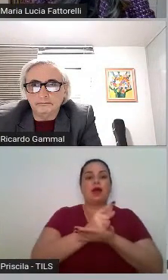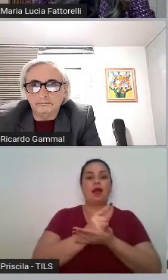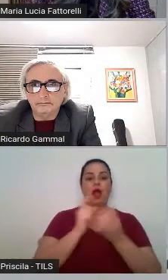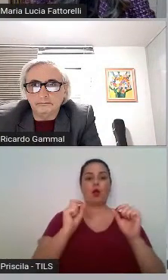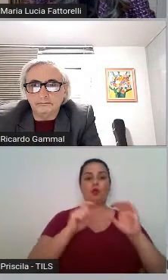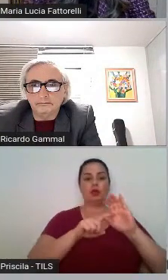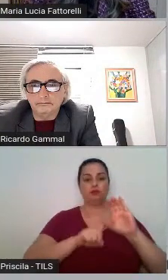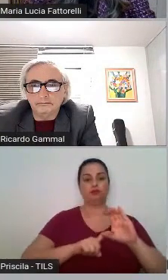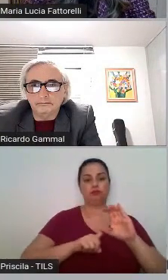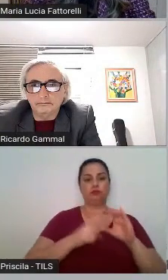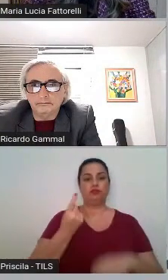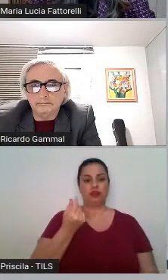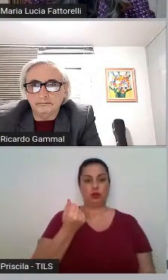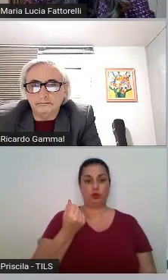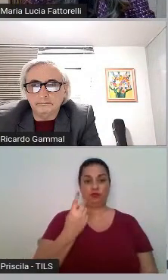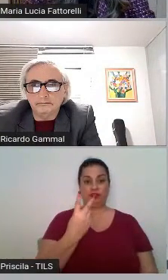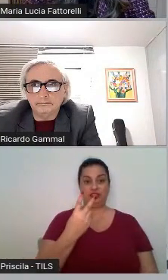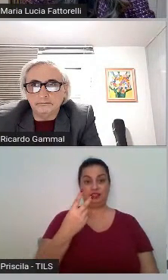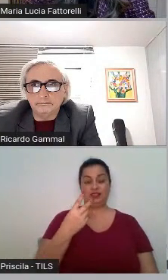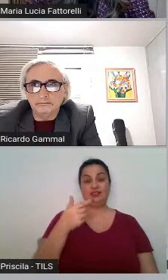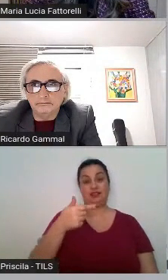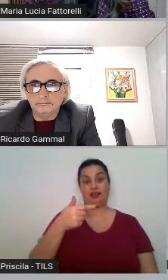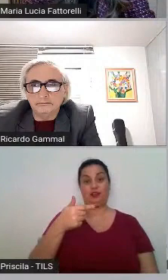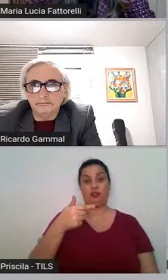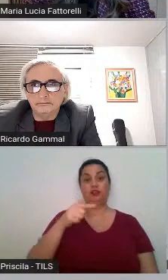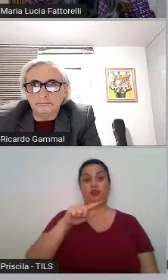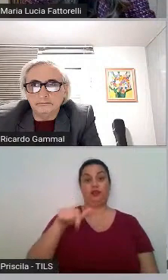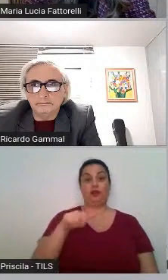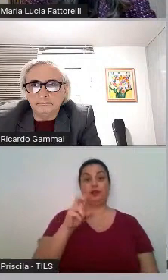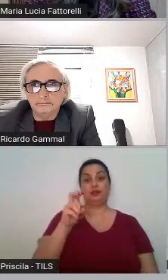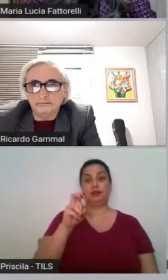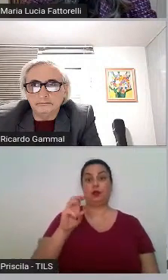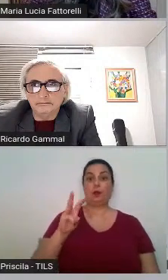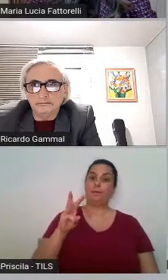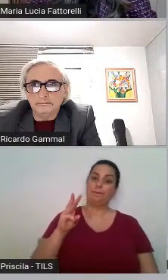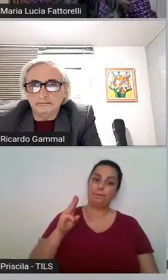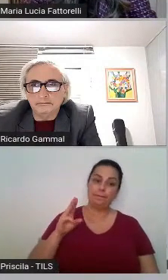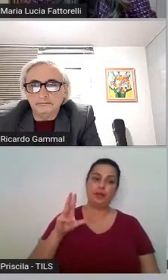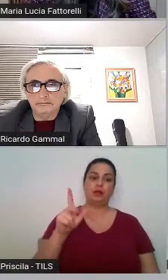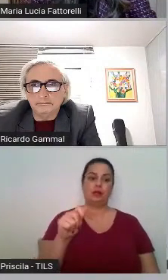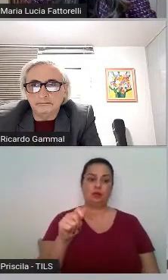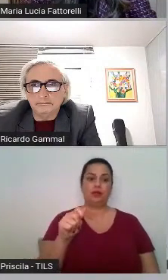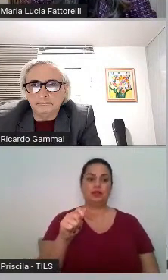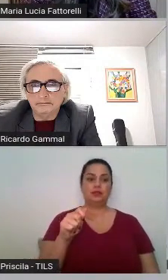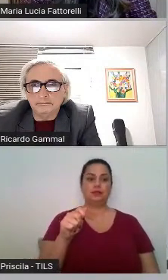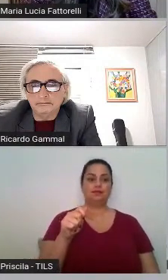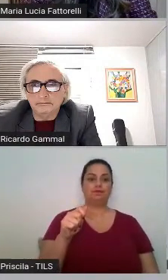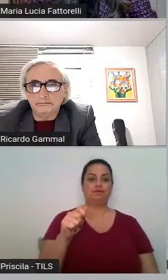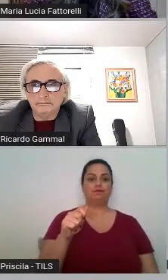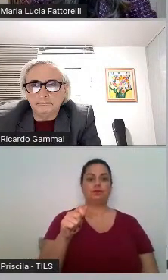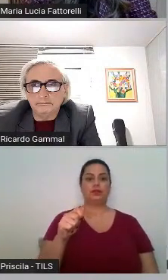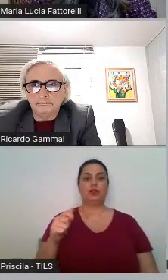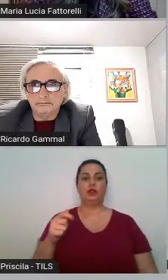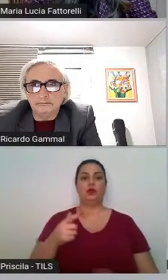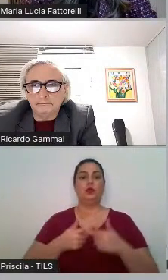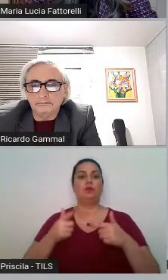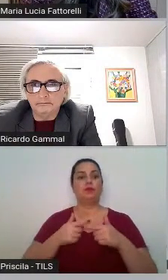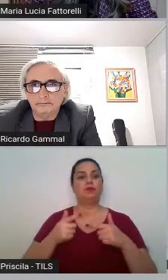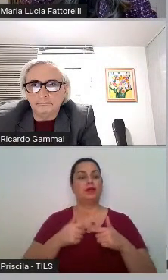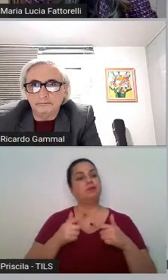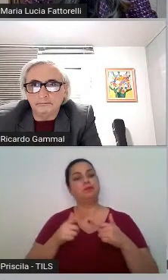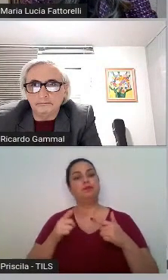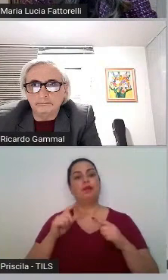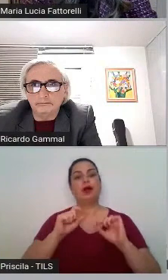e isso representa um sangramento terrível de recursos dos